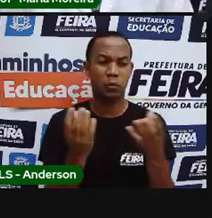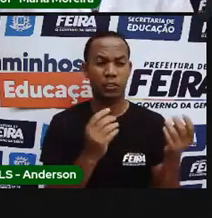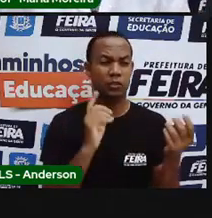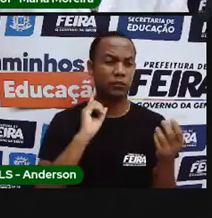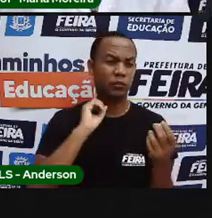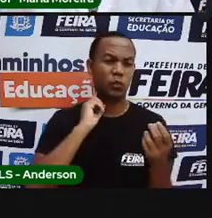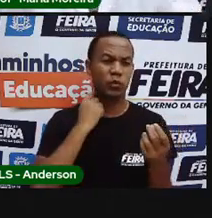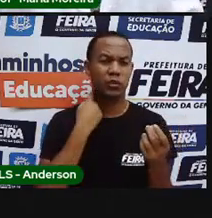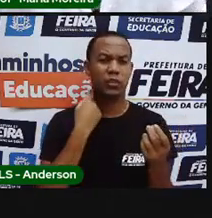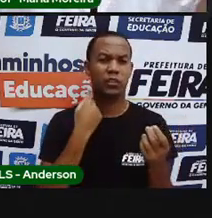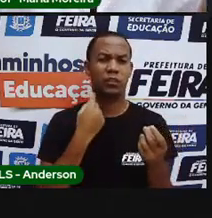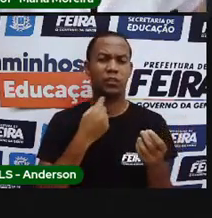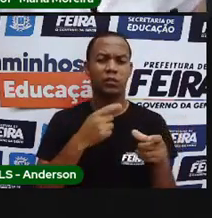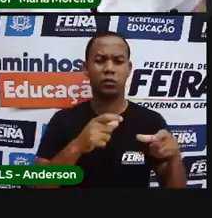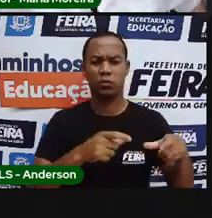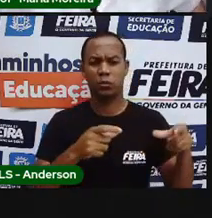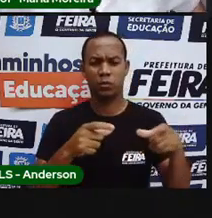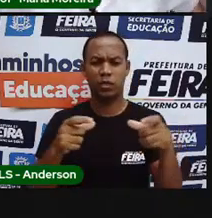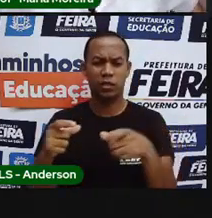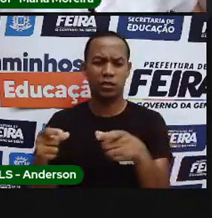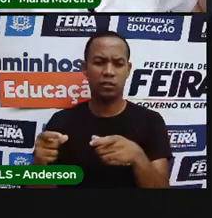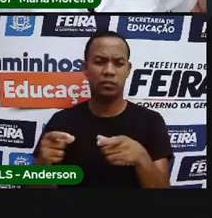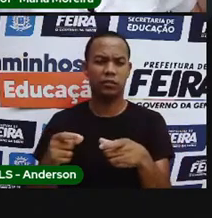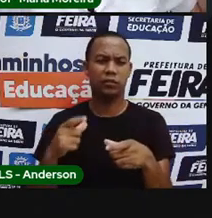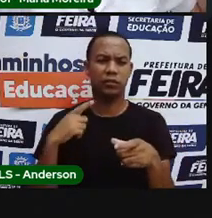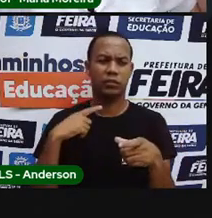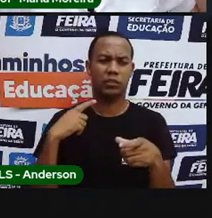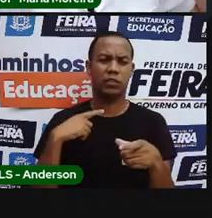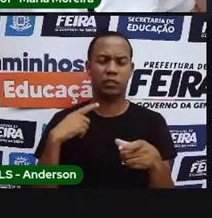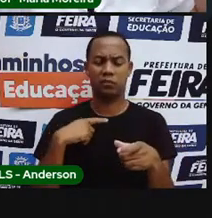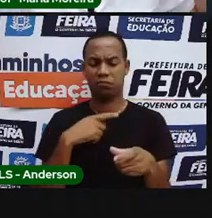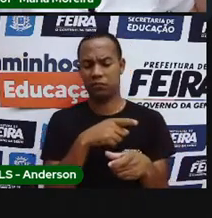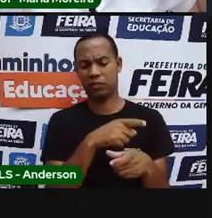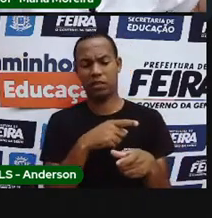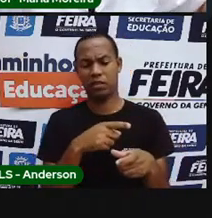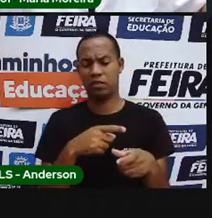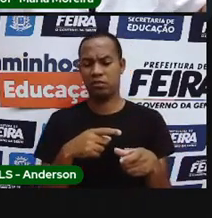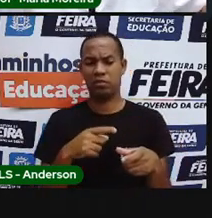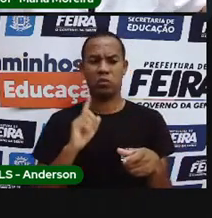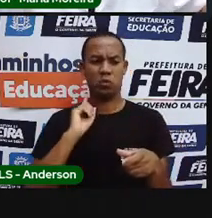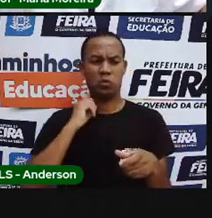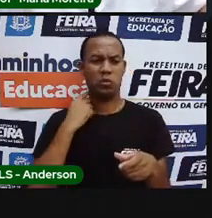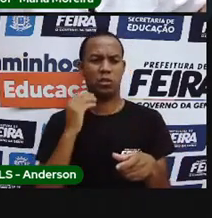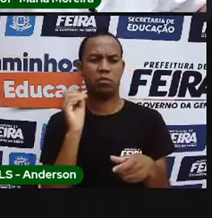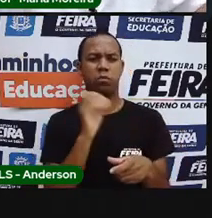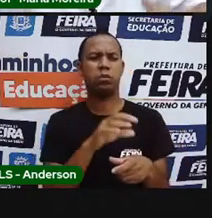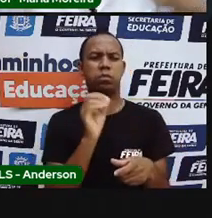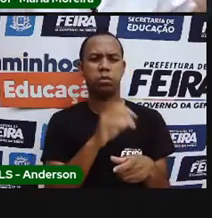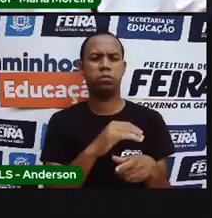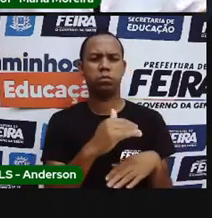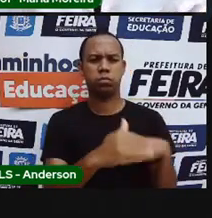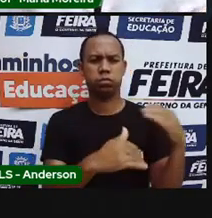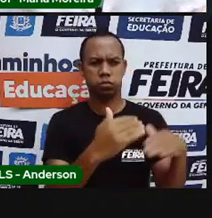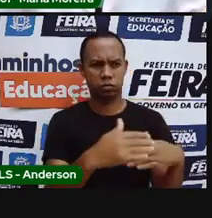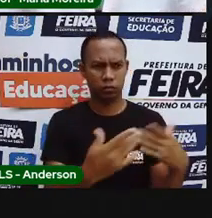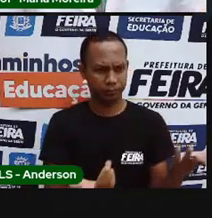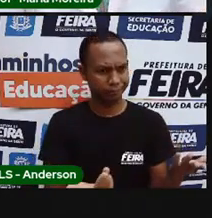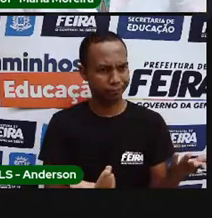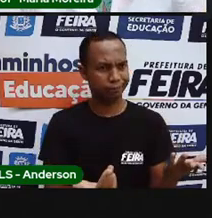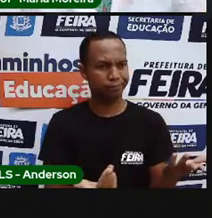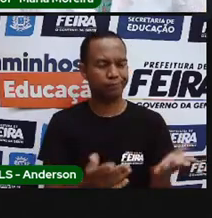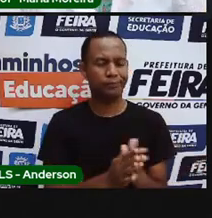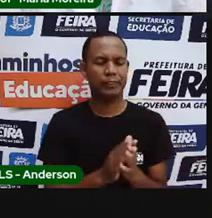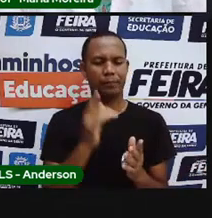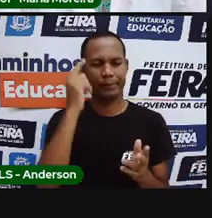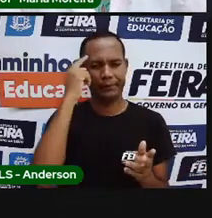nos terrenos baldios que são aqueles terrenos que são meio que abandonados O que a gente pode fazer? Para que as pessoas pararem de jogar lixo